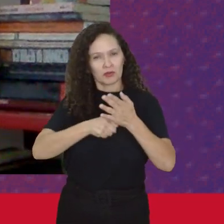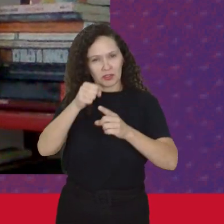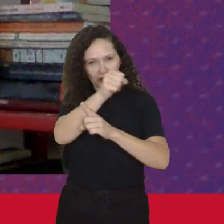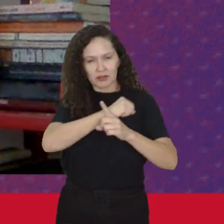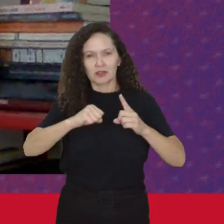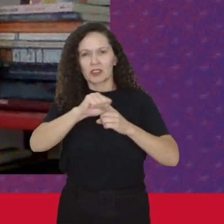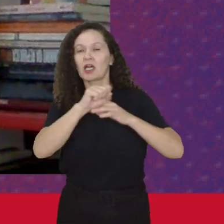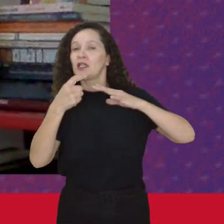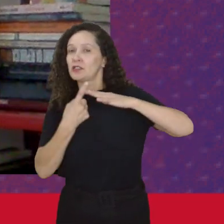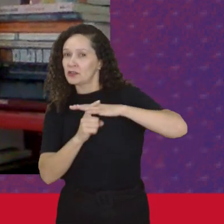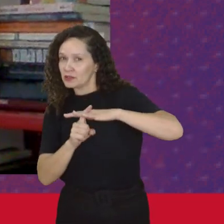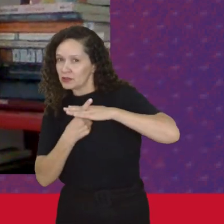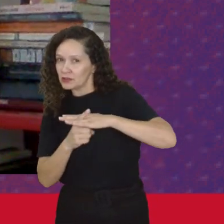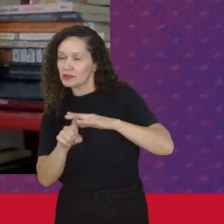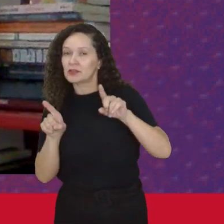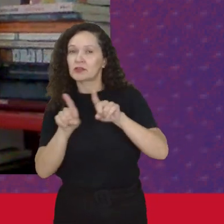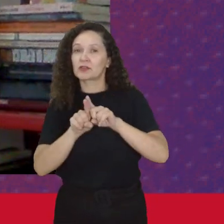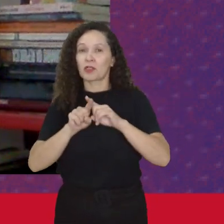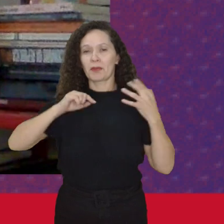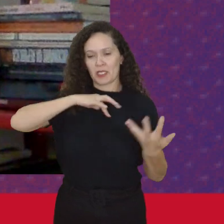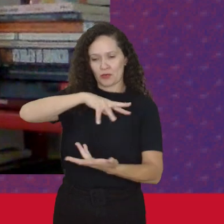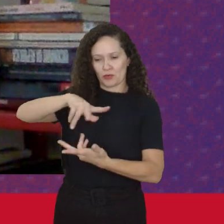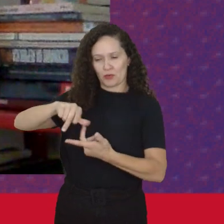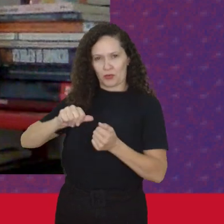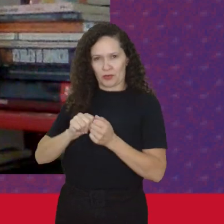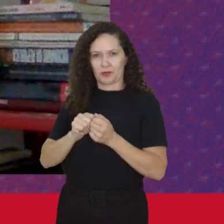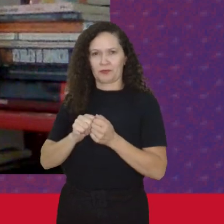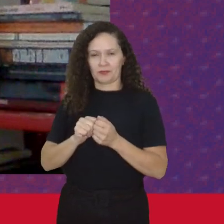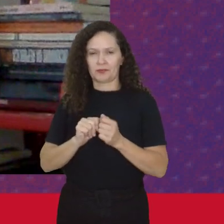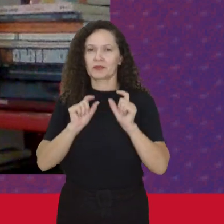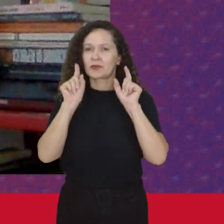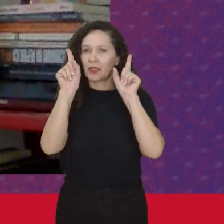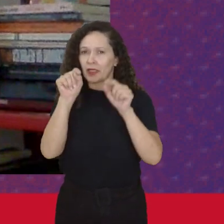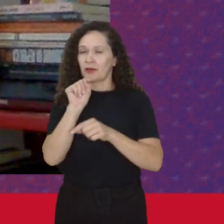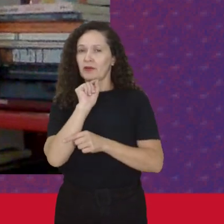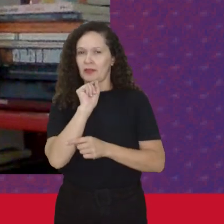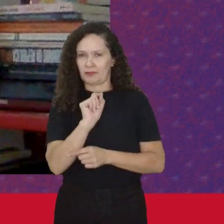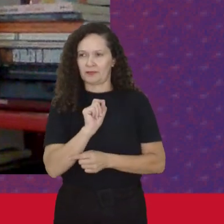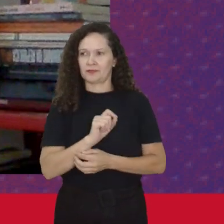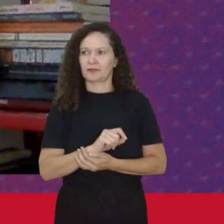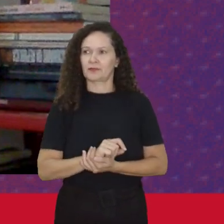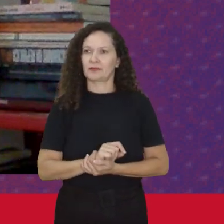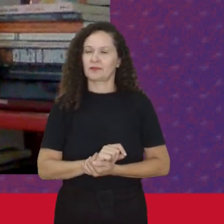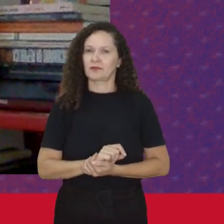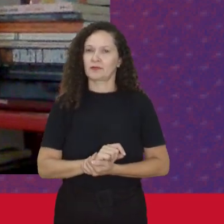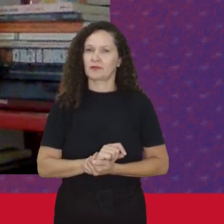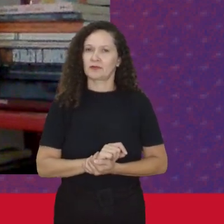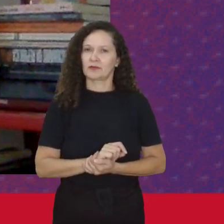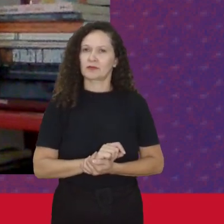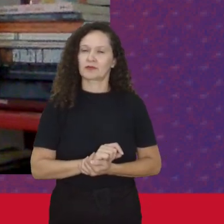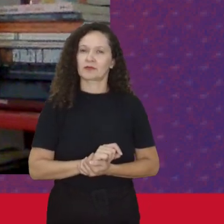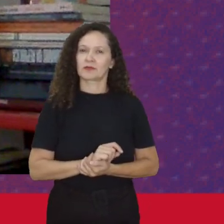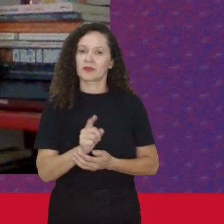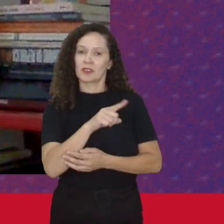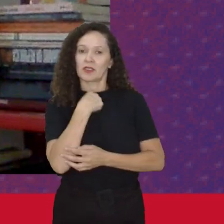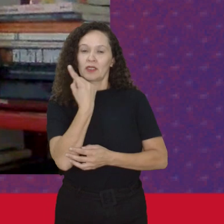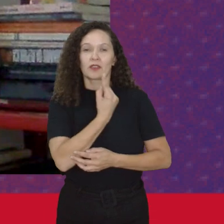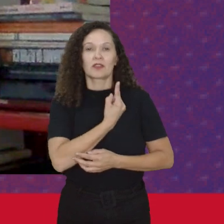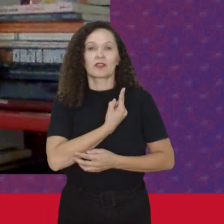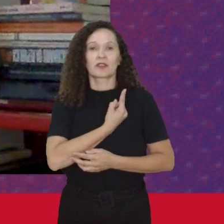E a questão Da internacionalização É que Exatamente porque A gente